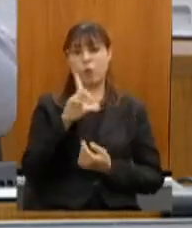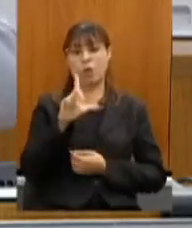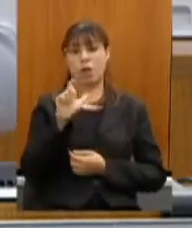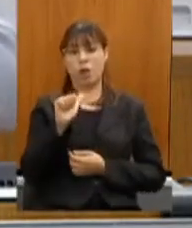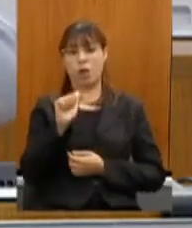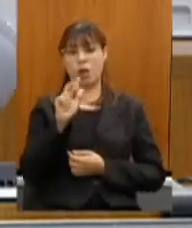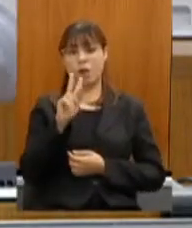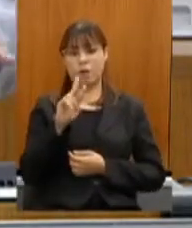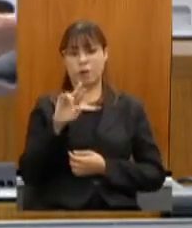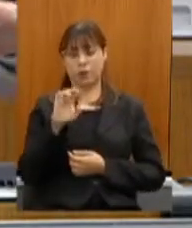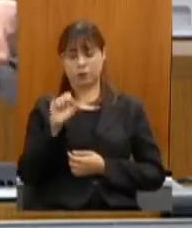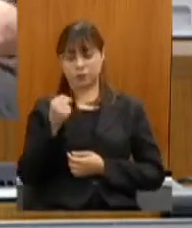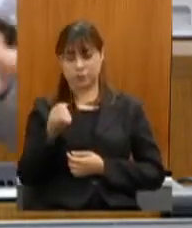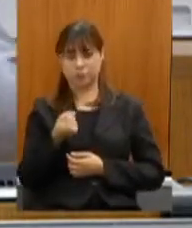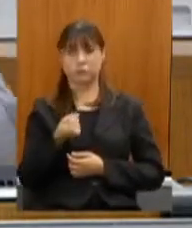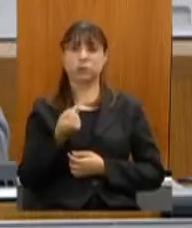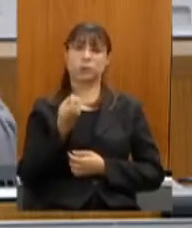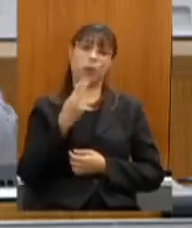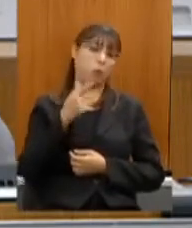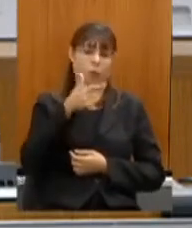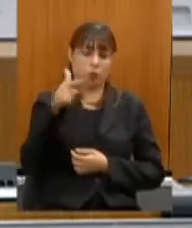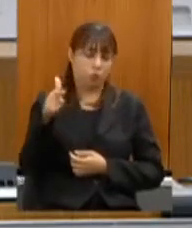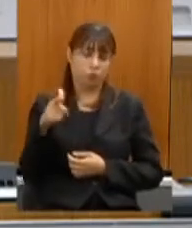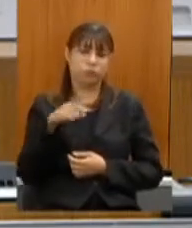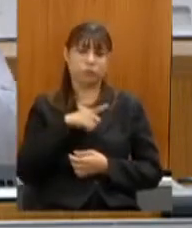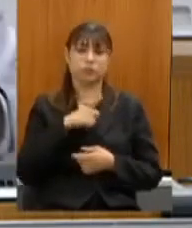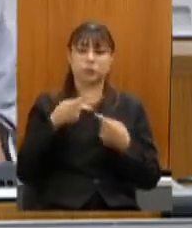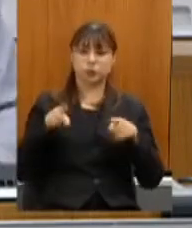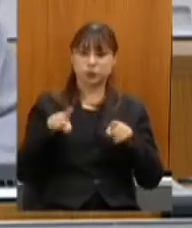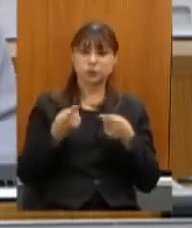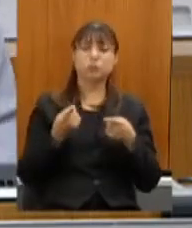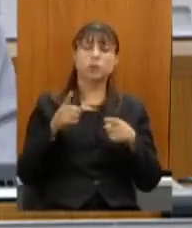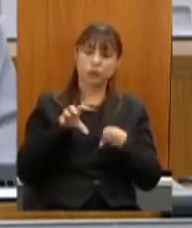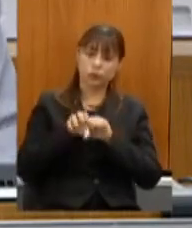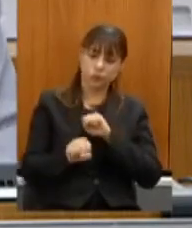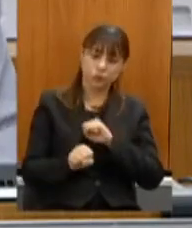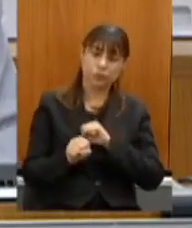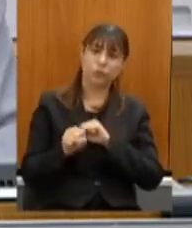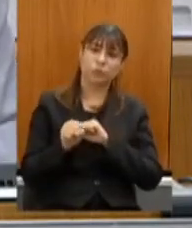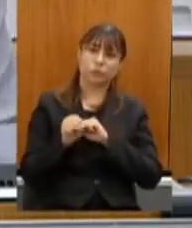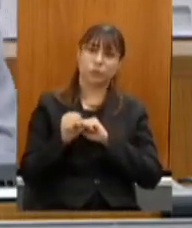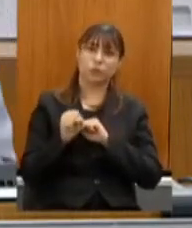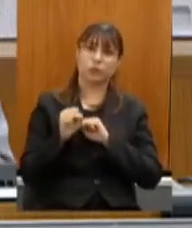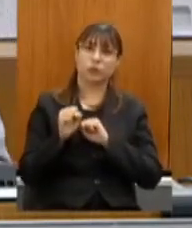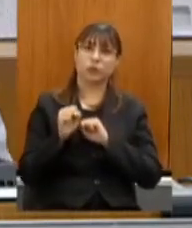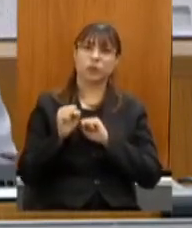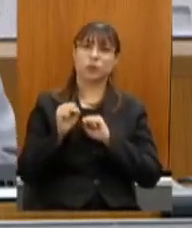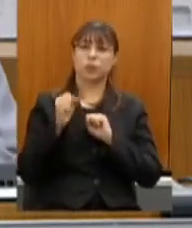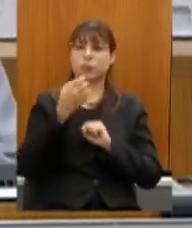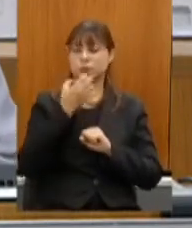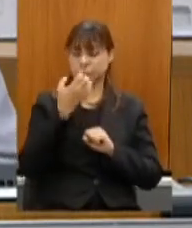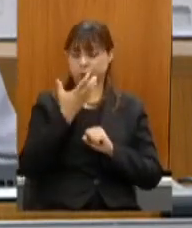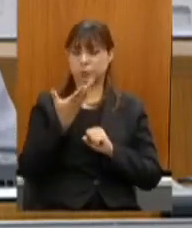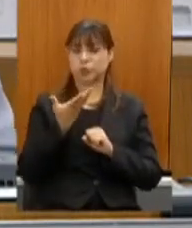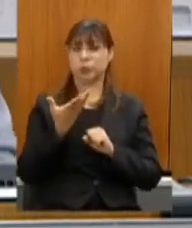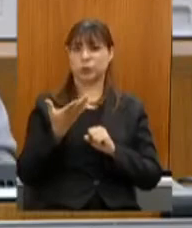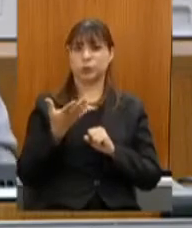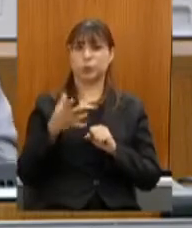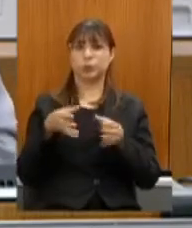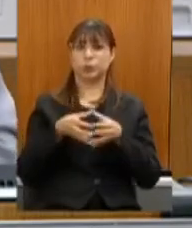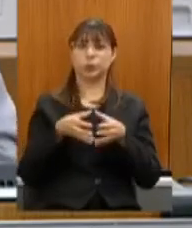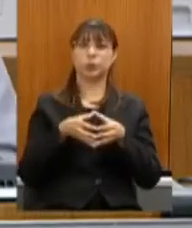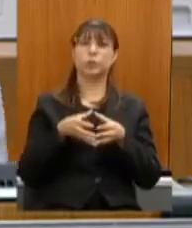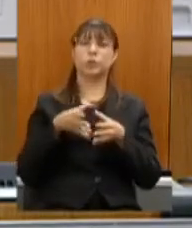onde for que tiver música e que estão próximo para formar os músicos das bandas então é importantíssimo a